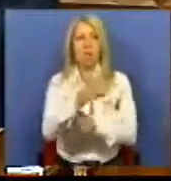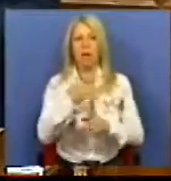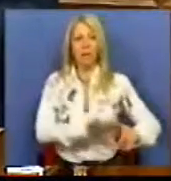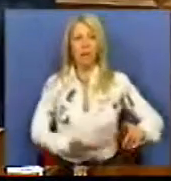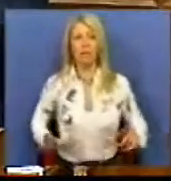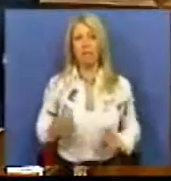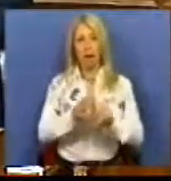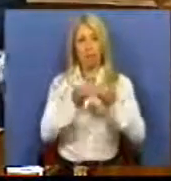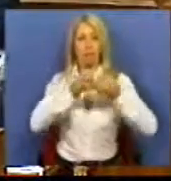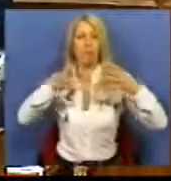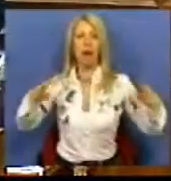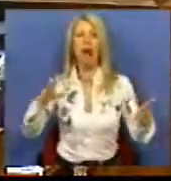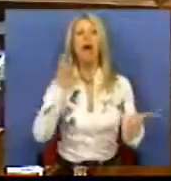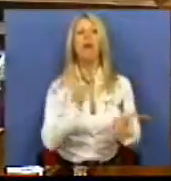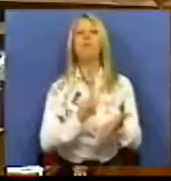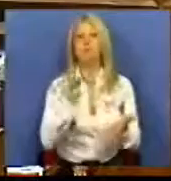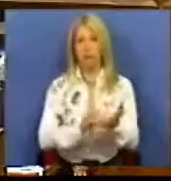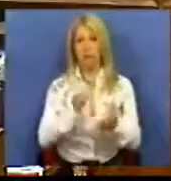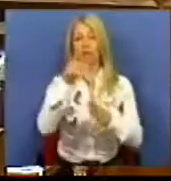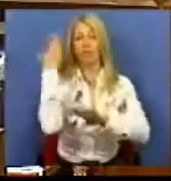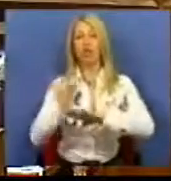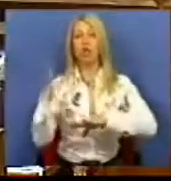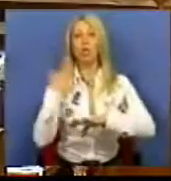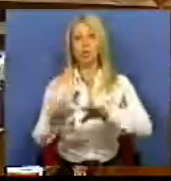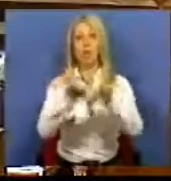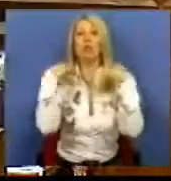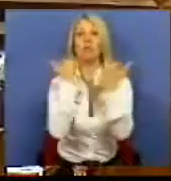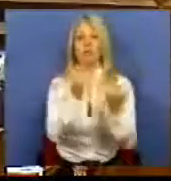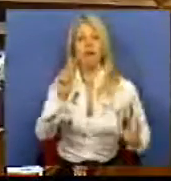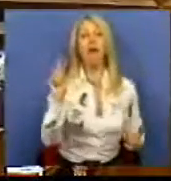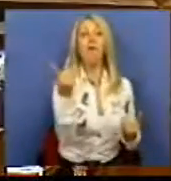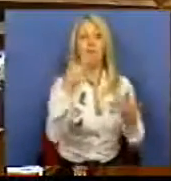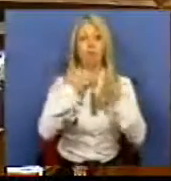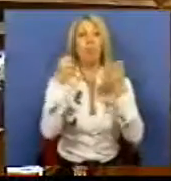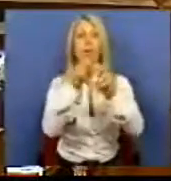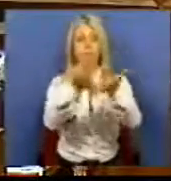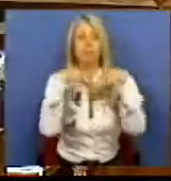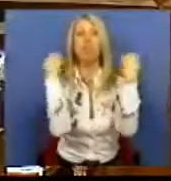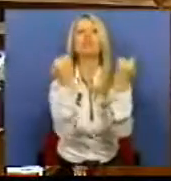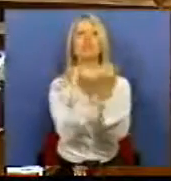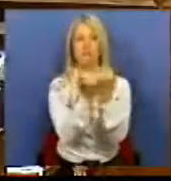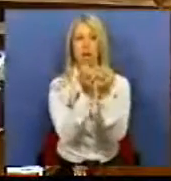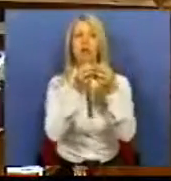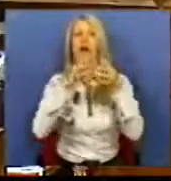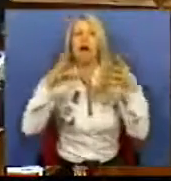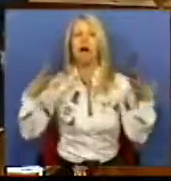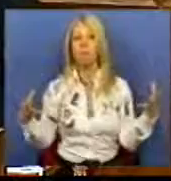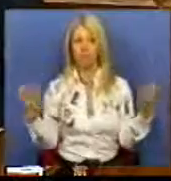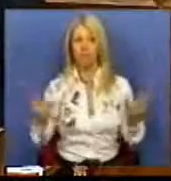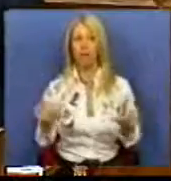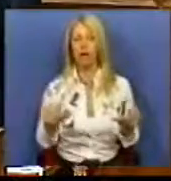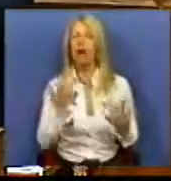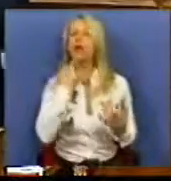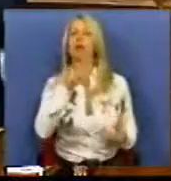crescer e a pobreza e a exclusão social são duas chagas sociais em crescimento. Não se pode